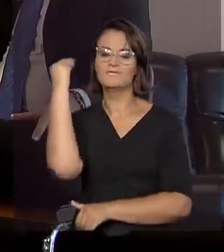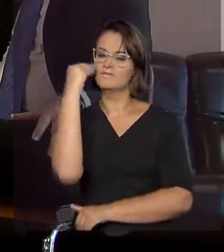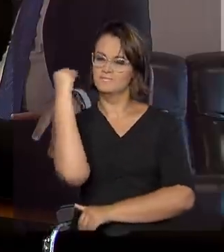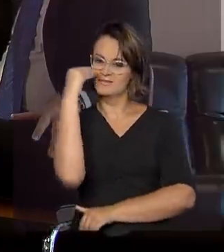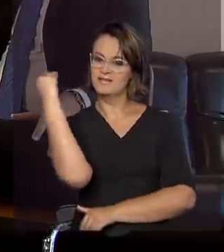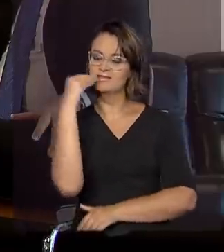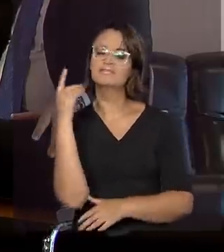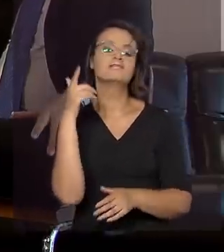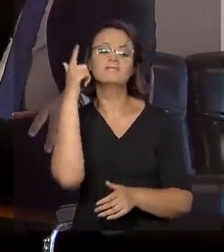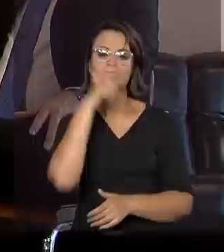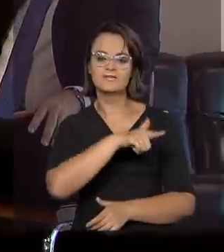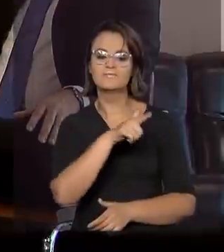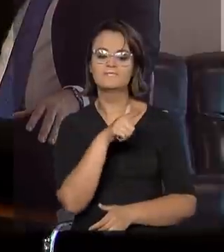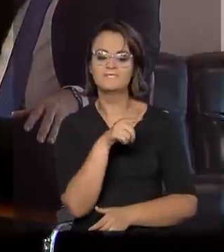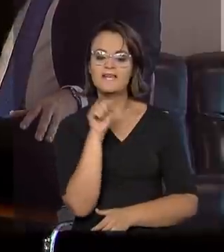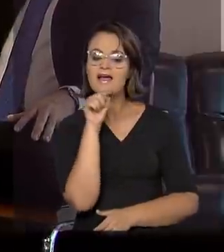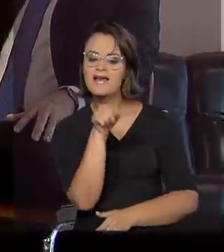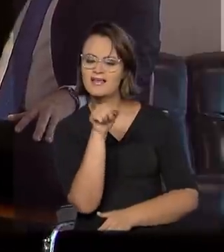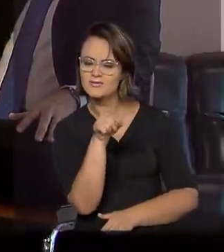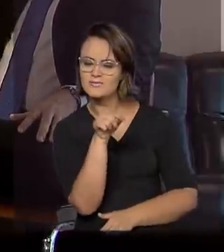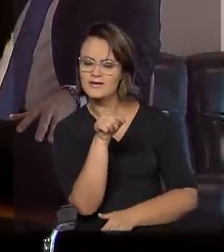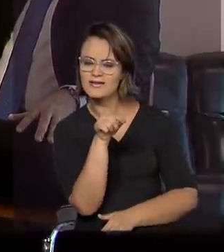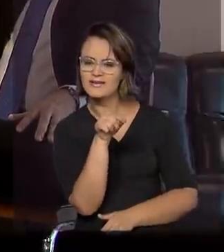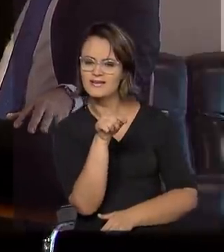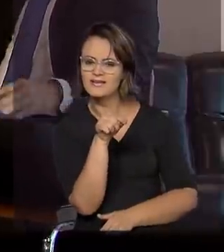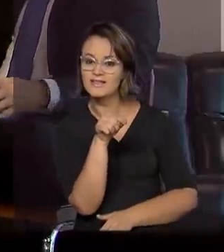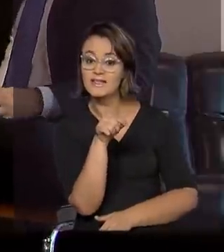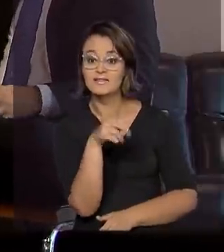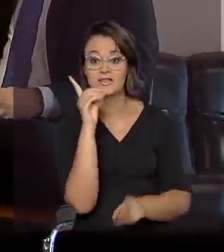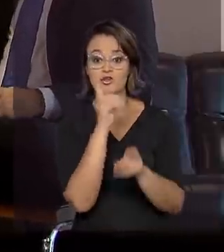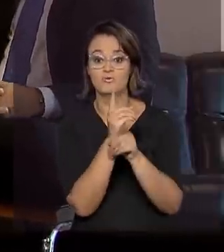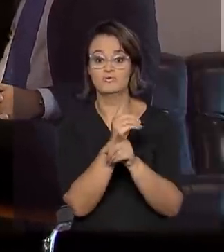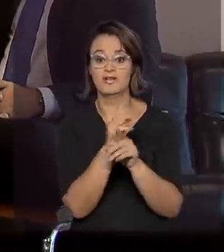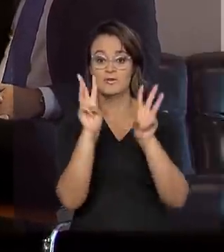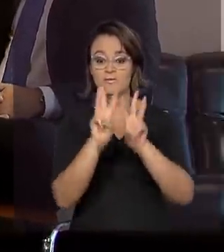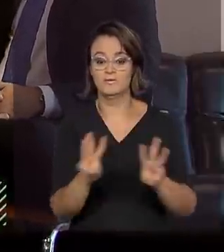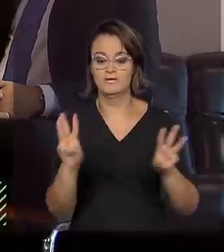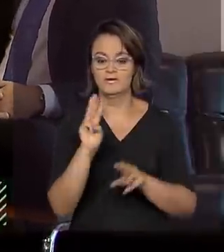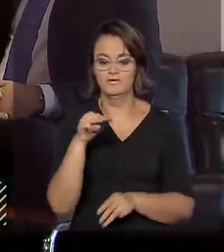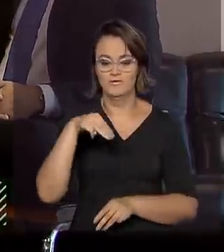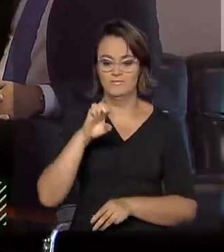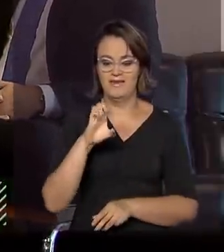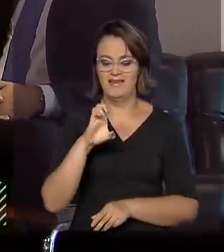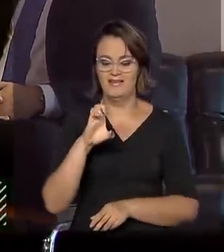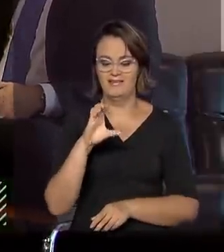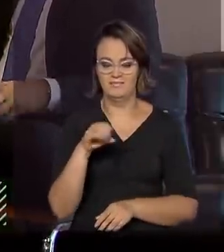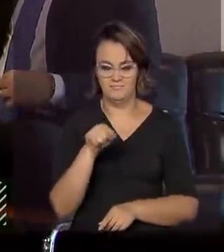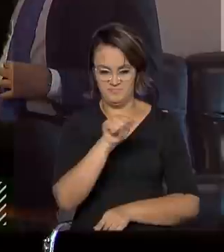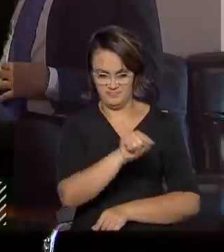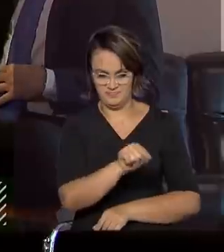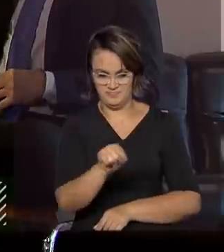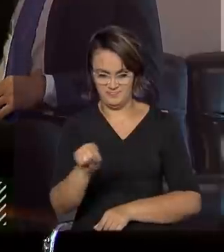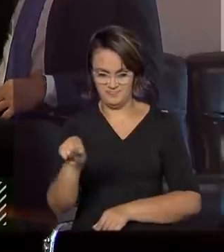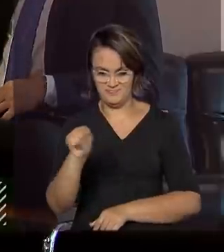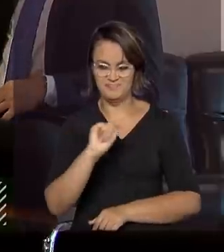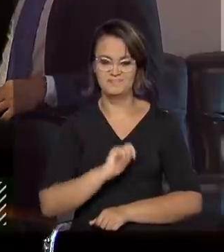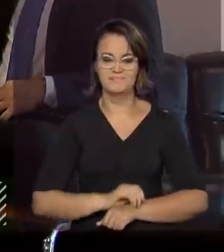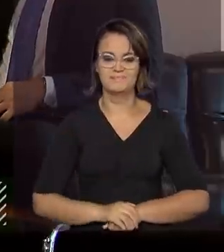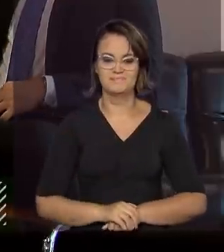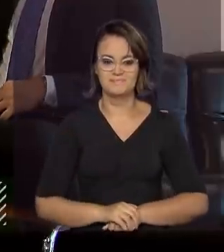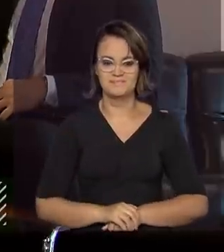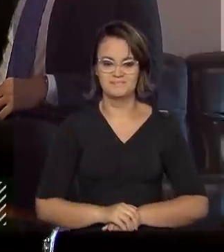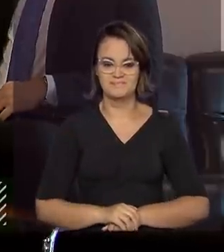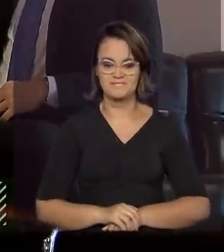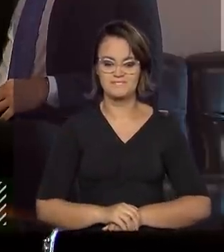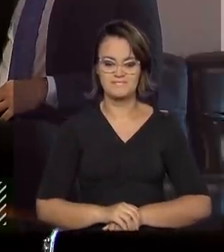contribuíram. Esses conteúdos estão na página do MEC, não página do MEC, alfabetização.mec.gov.br.